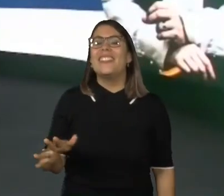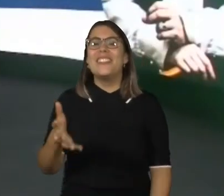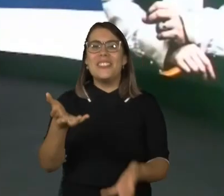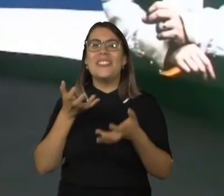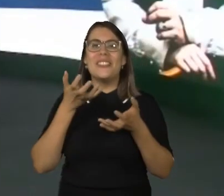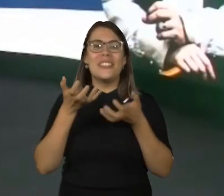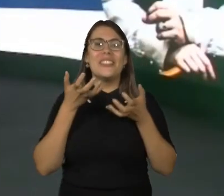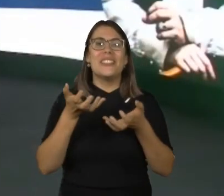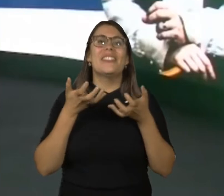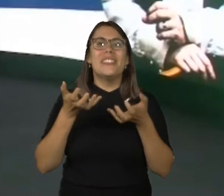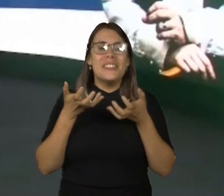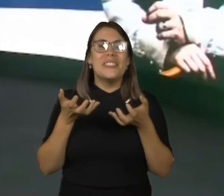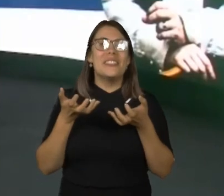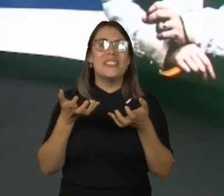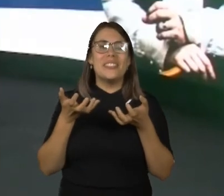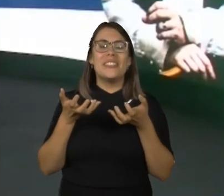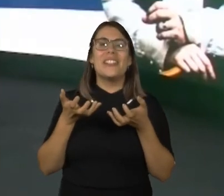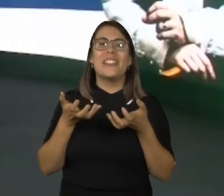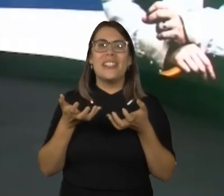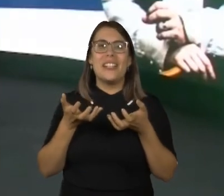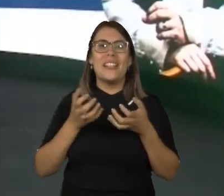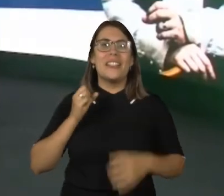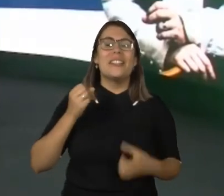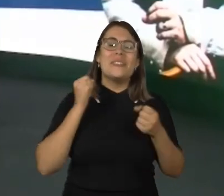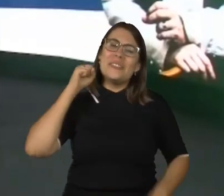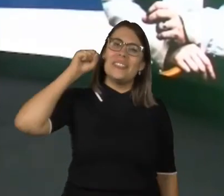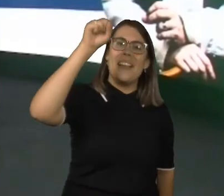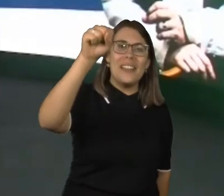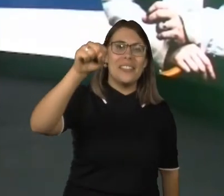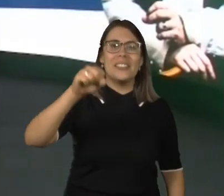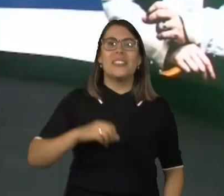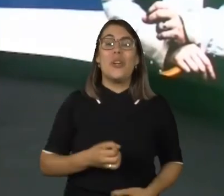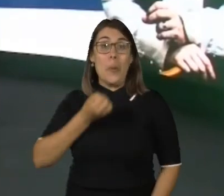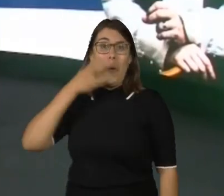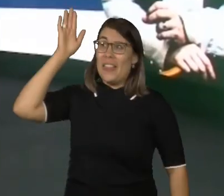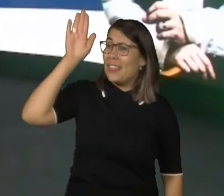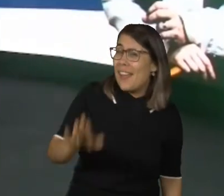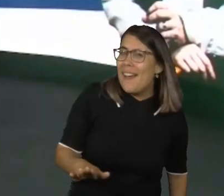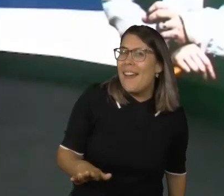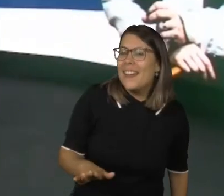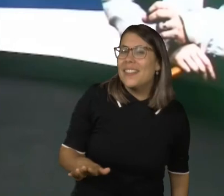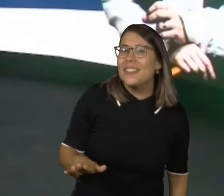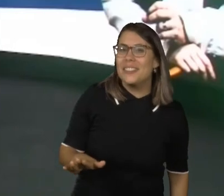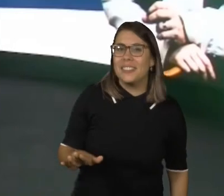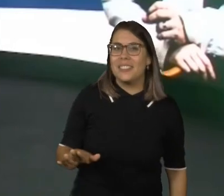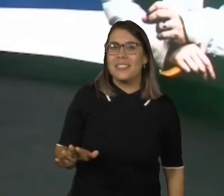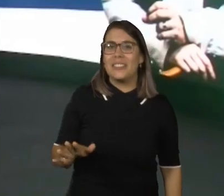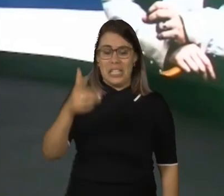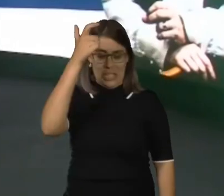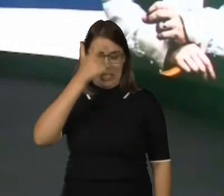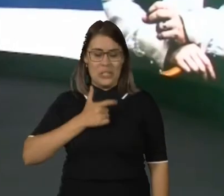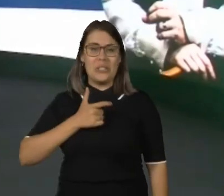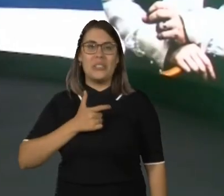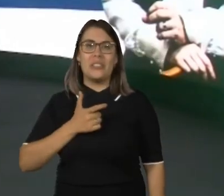pessoas aprendam a fazer a intenção do dia. Rei. Bruno. Boa tarde. Boa tarde. A minha intenção